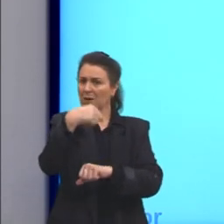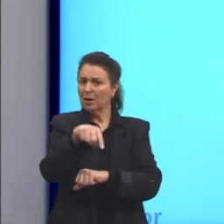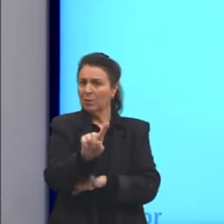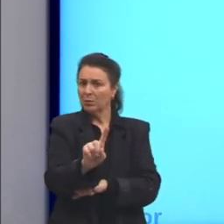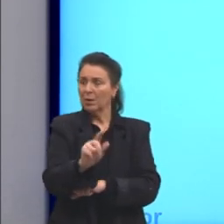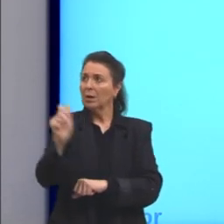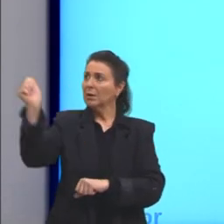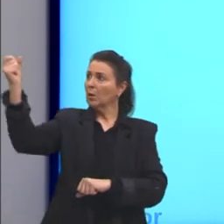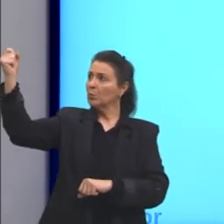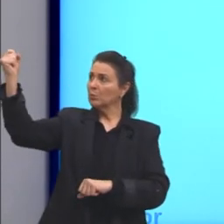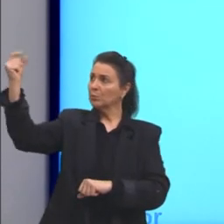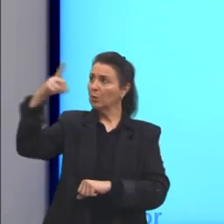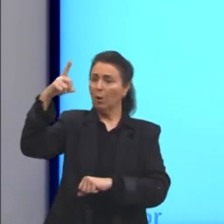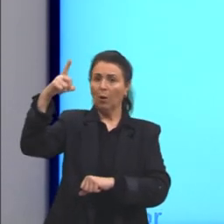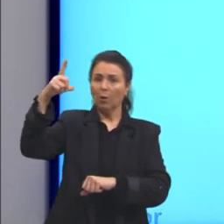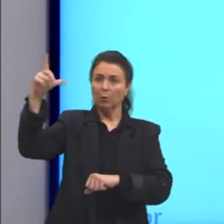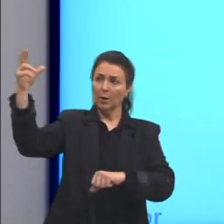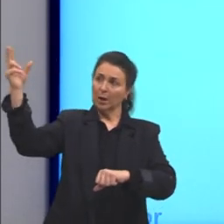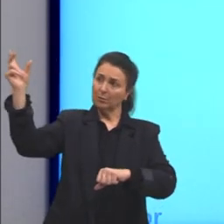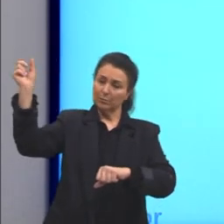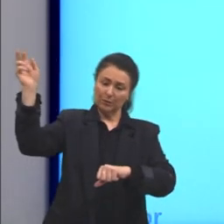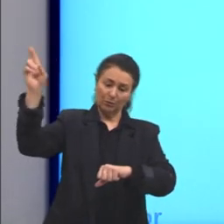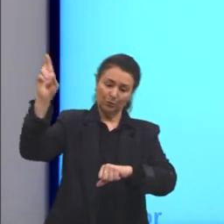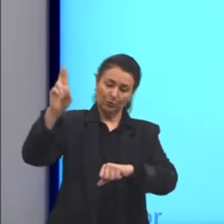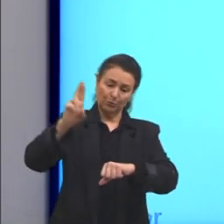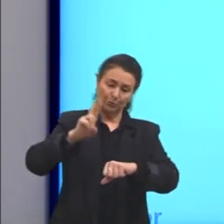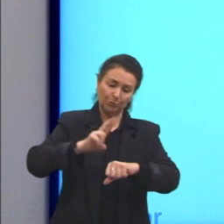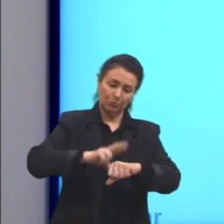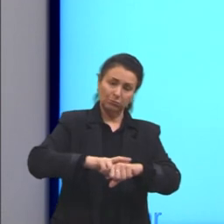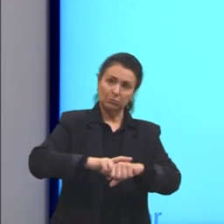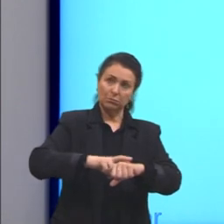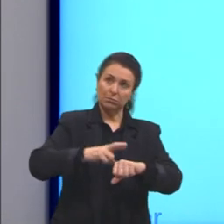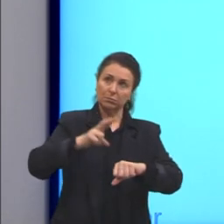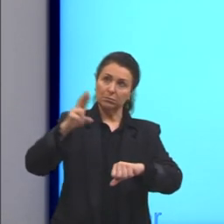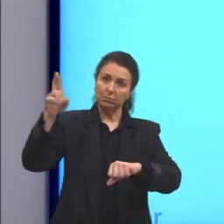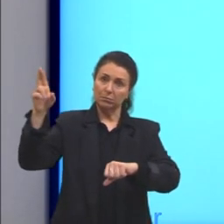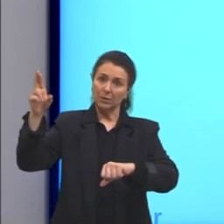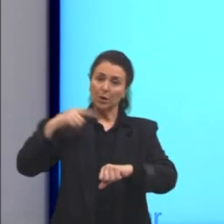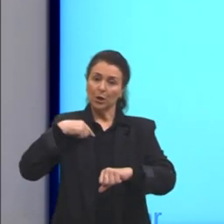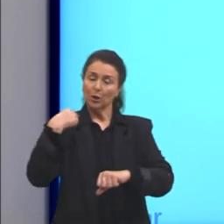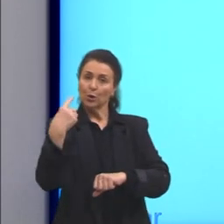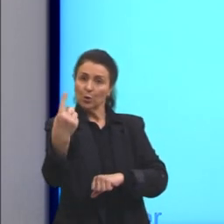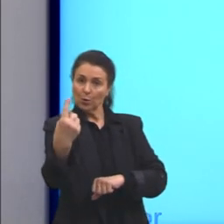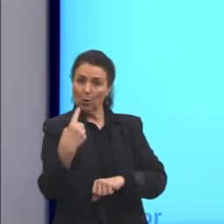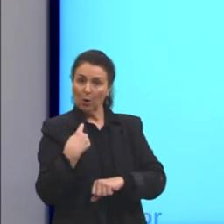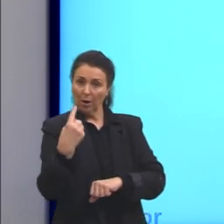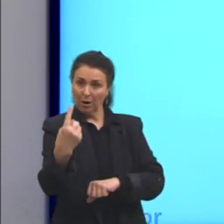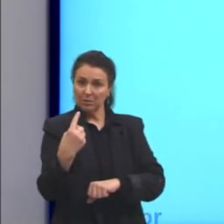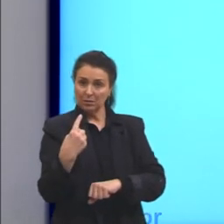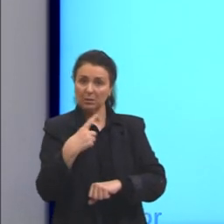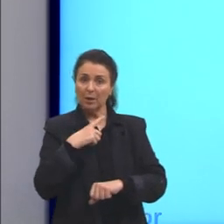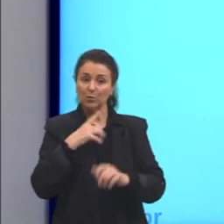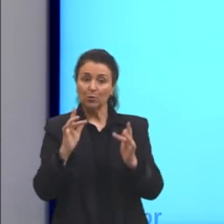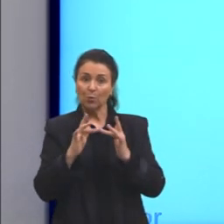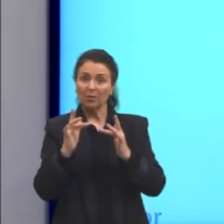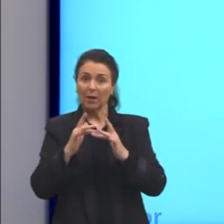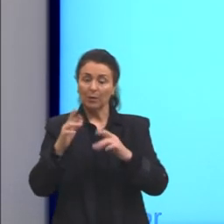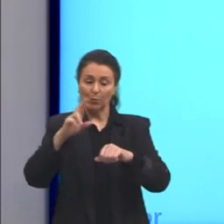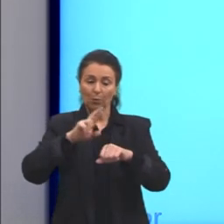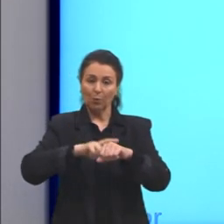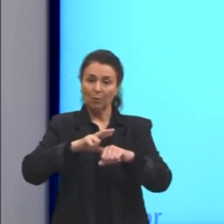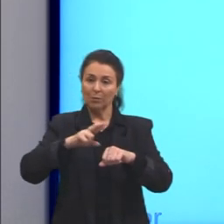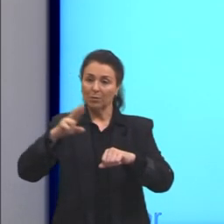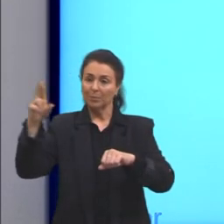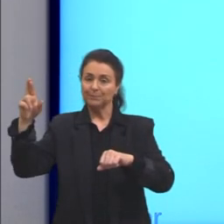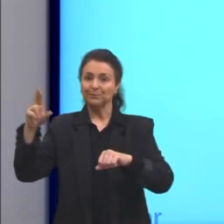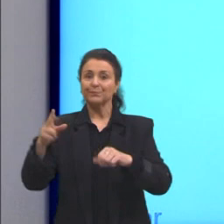radiação e a gente é exposto à radiação. Alguns exemplos aqui seria uma fogueira. A fogueira